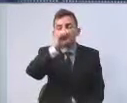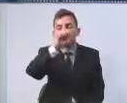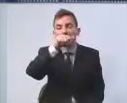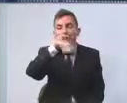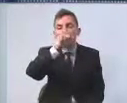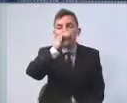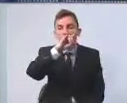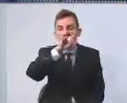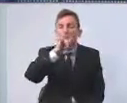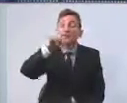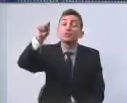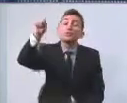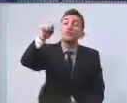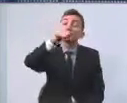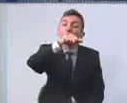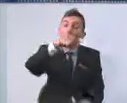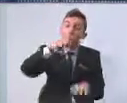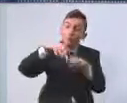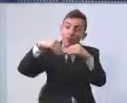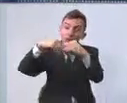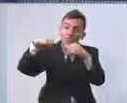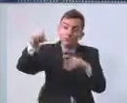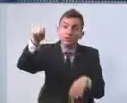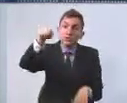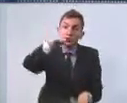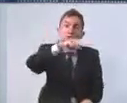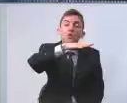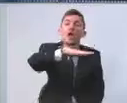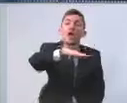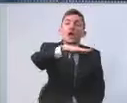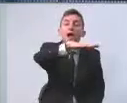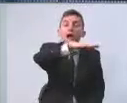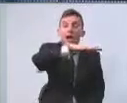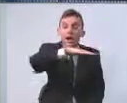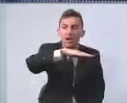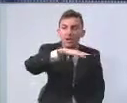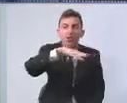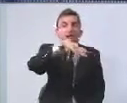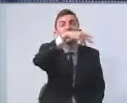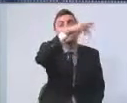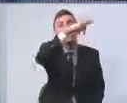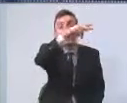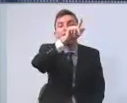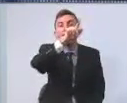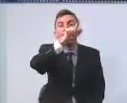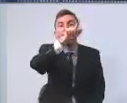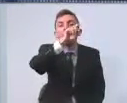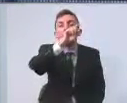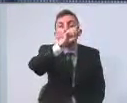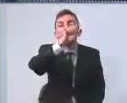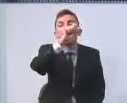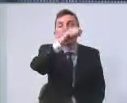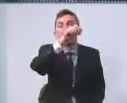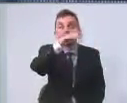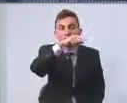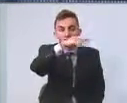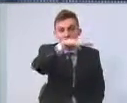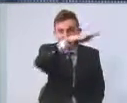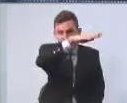uma doação de uma área na região do Água Azul com destinação